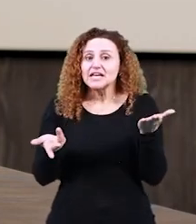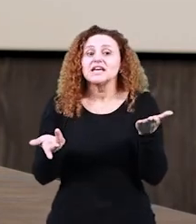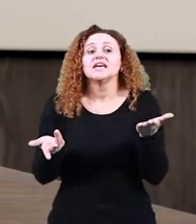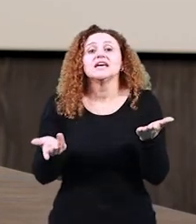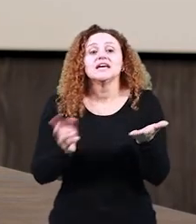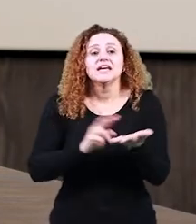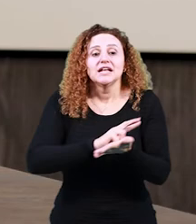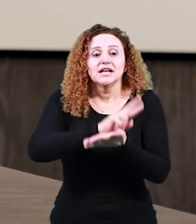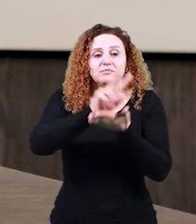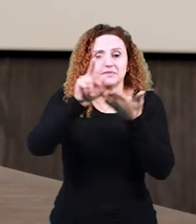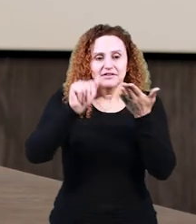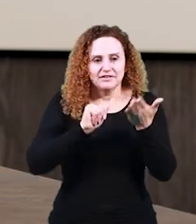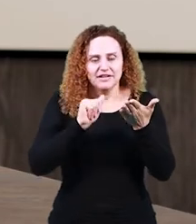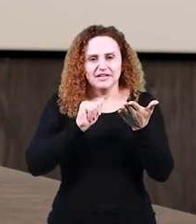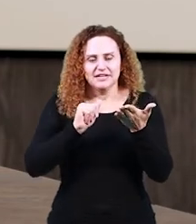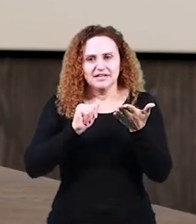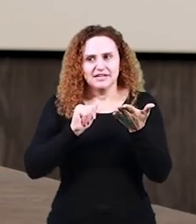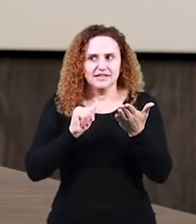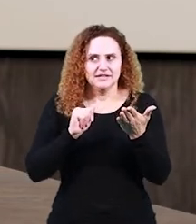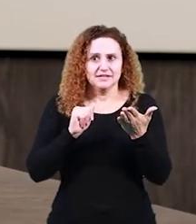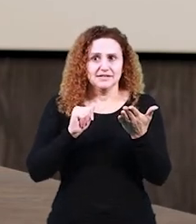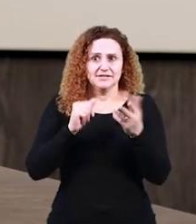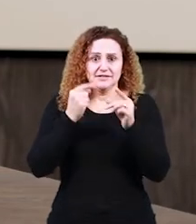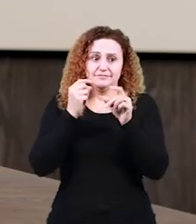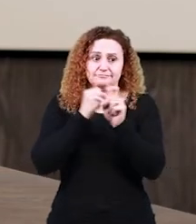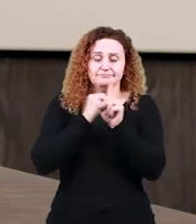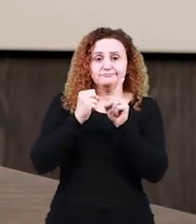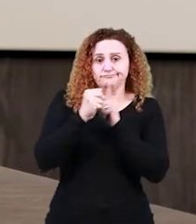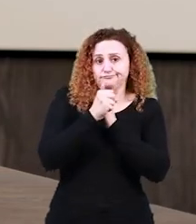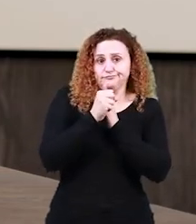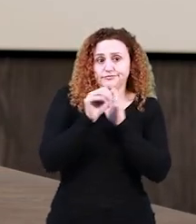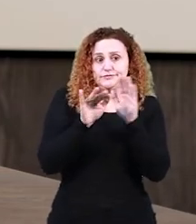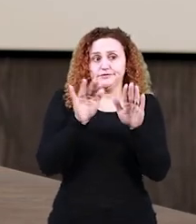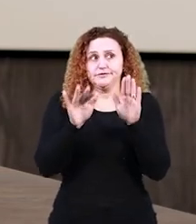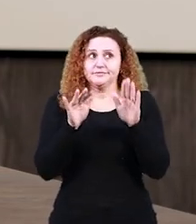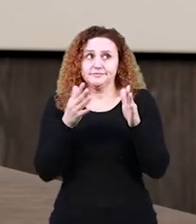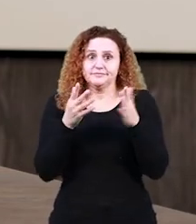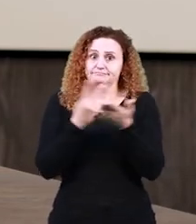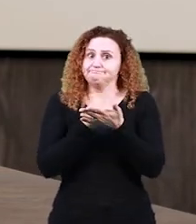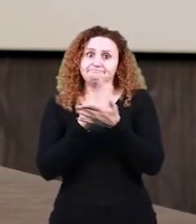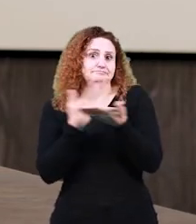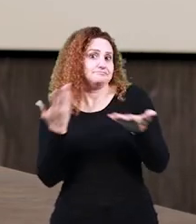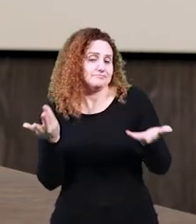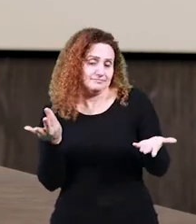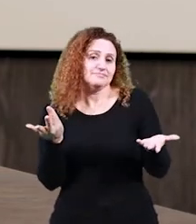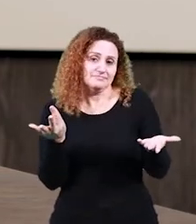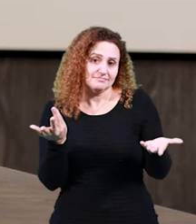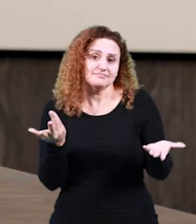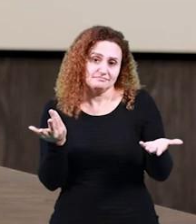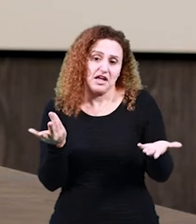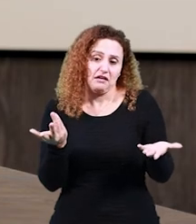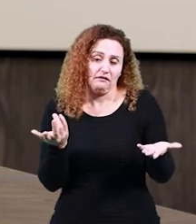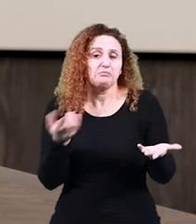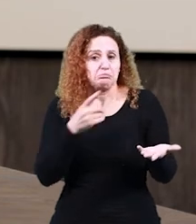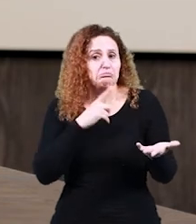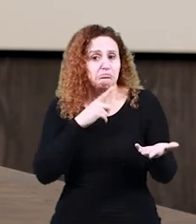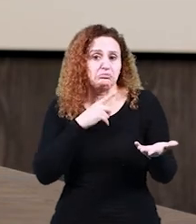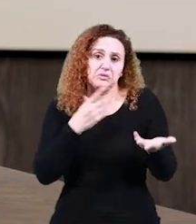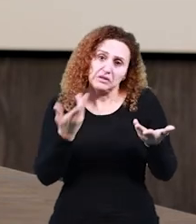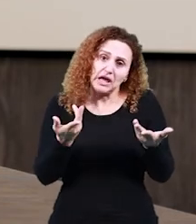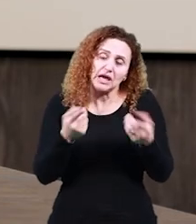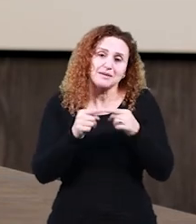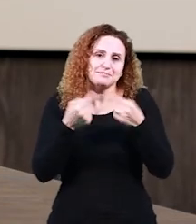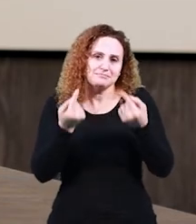prestigiada socialmente, né? Então, nesse sentido que a gente diz que a mudança é o